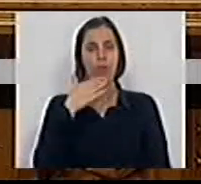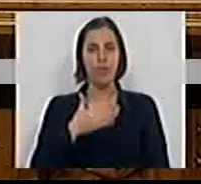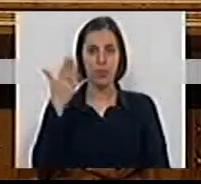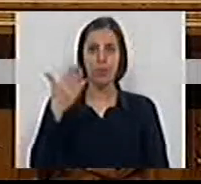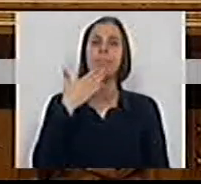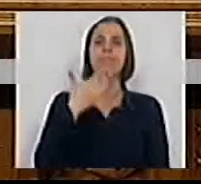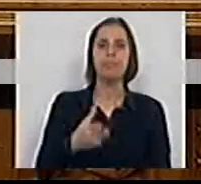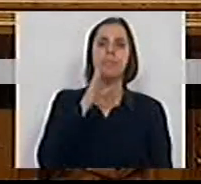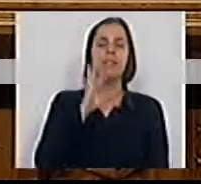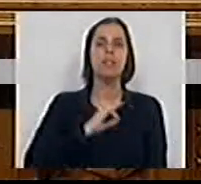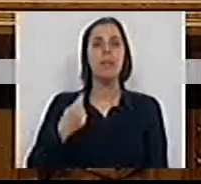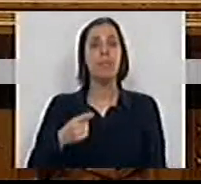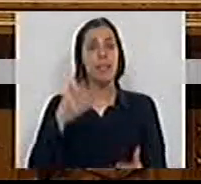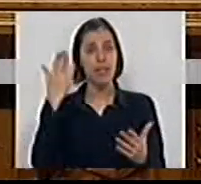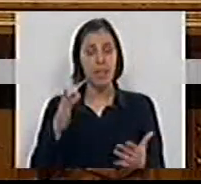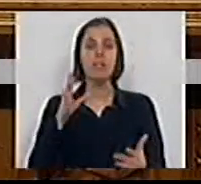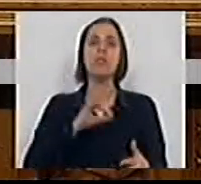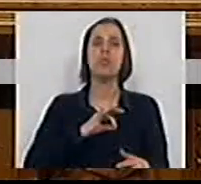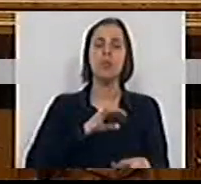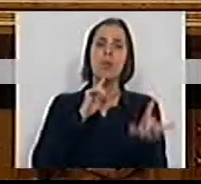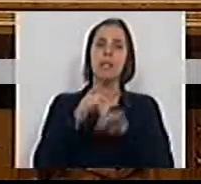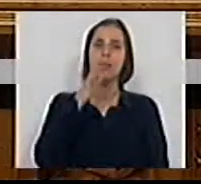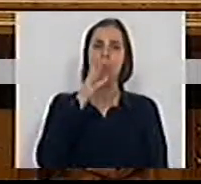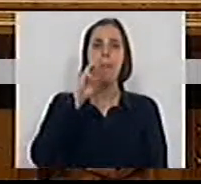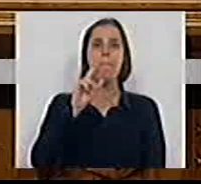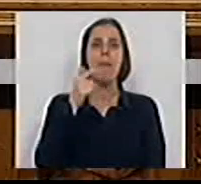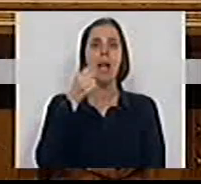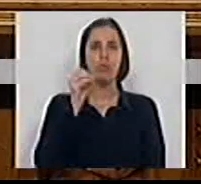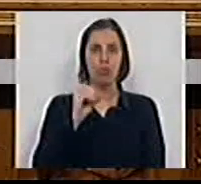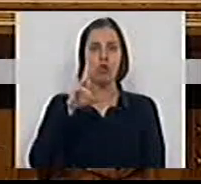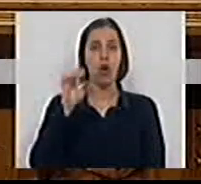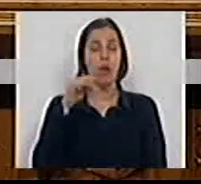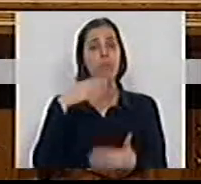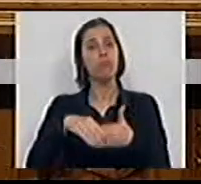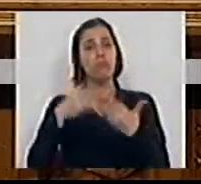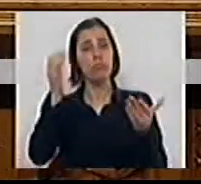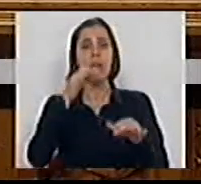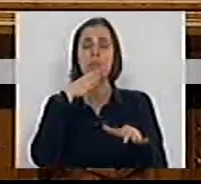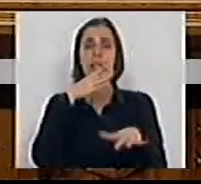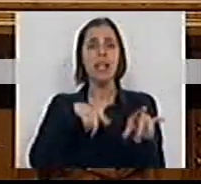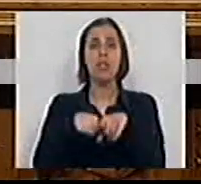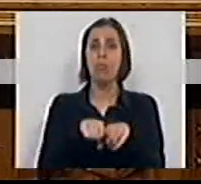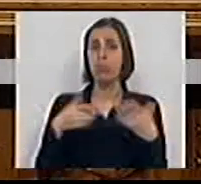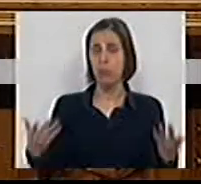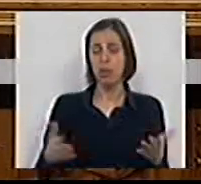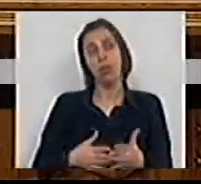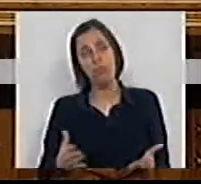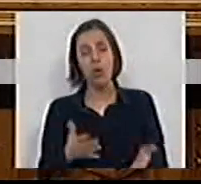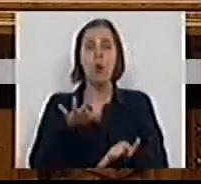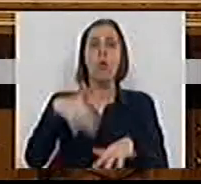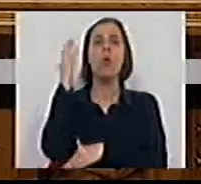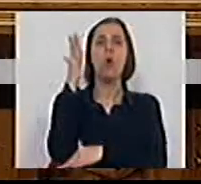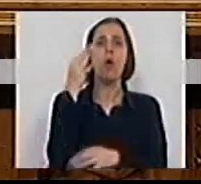Muito obrigada, Sra. Presidente, Sr. Deputado Matos Rosa, cumprimentá-lo pela sua declaração política e pelo